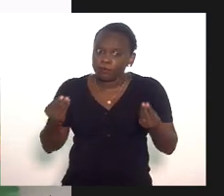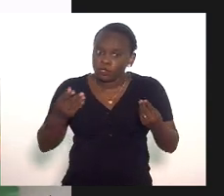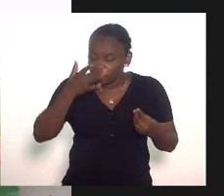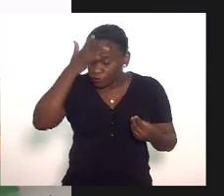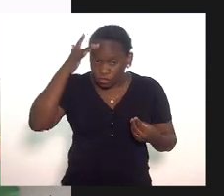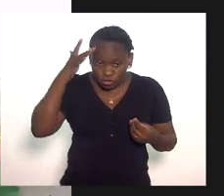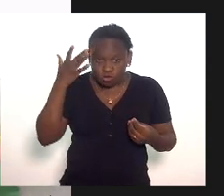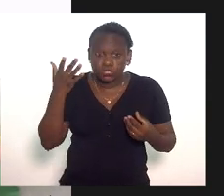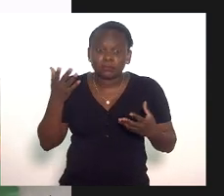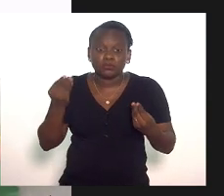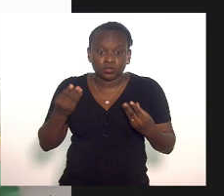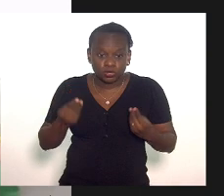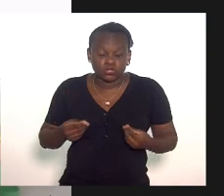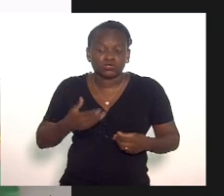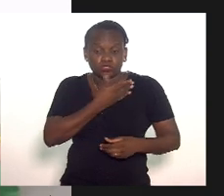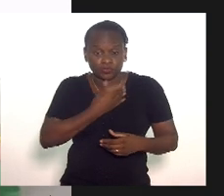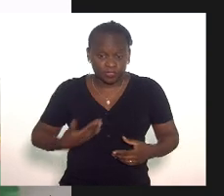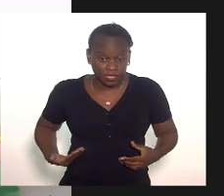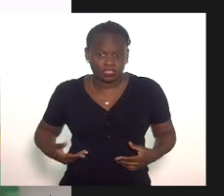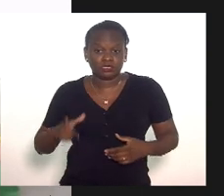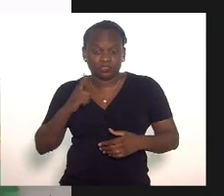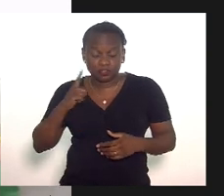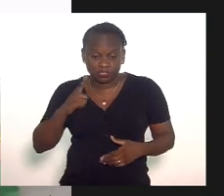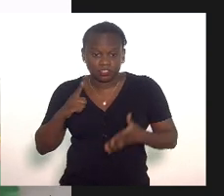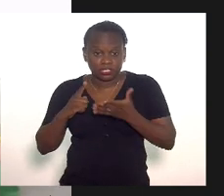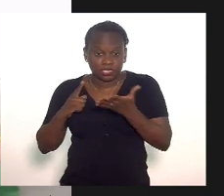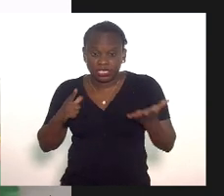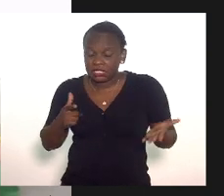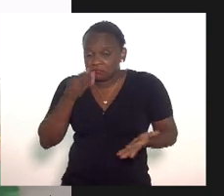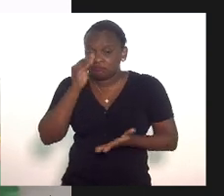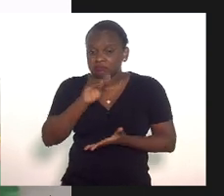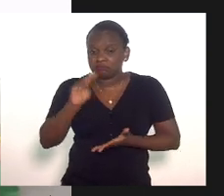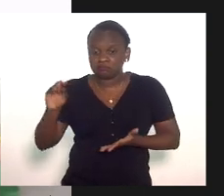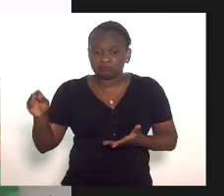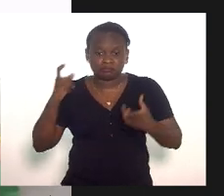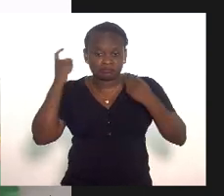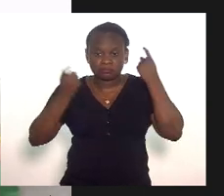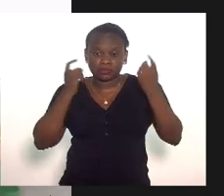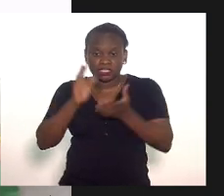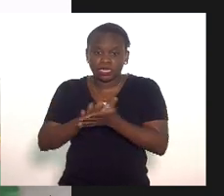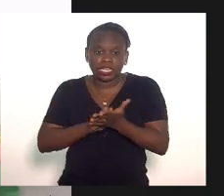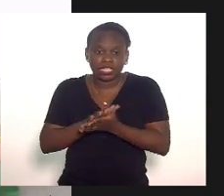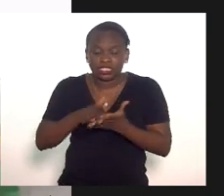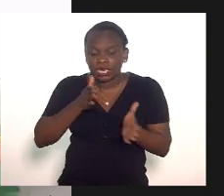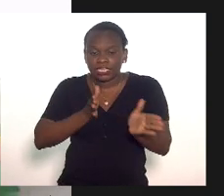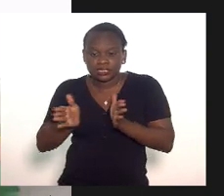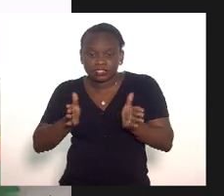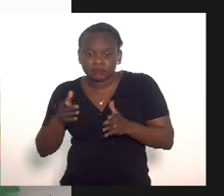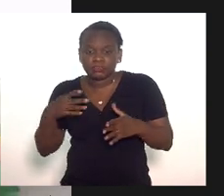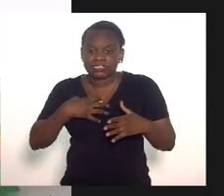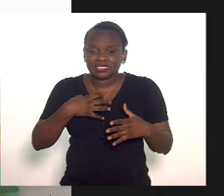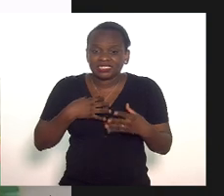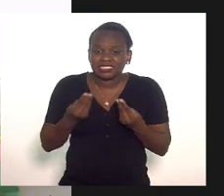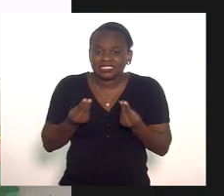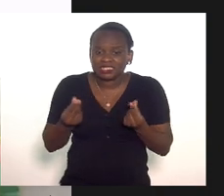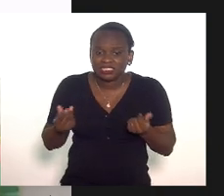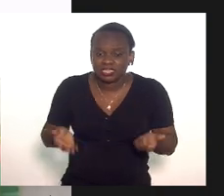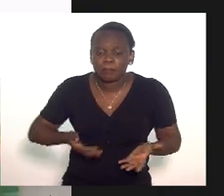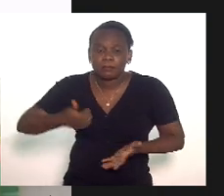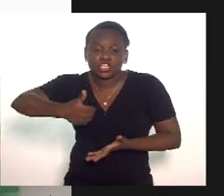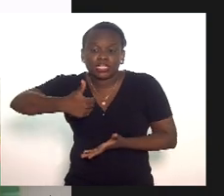um de poderes públicos que não leva em consideração a sensibilidade do momento as